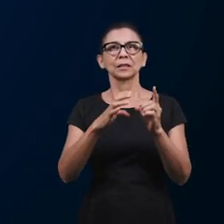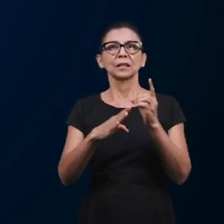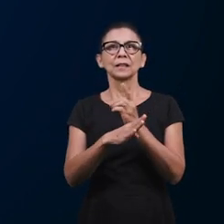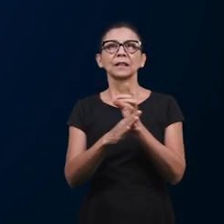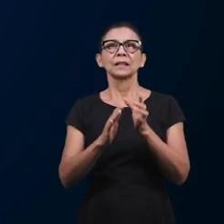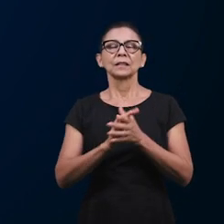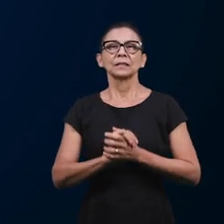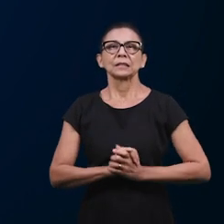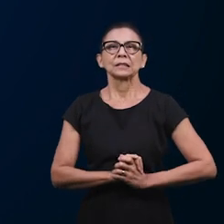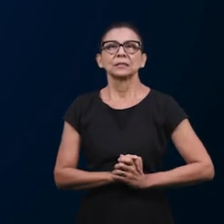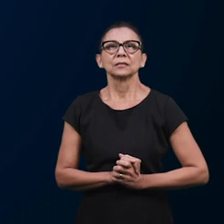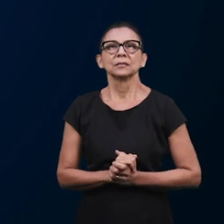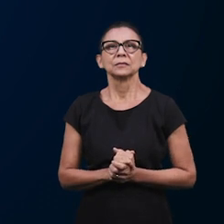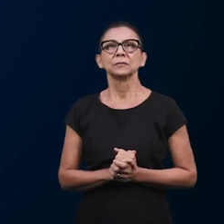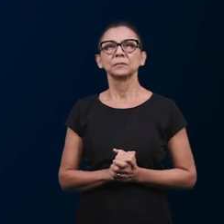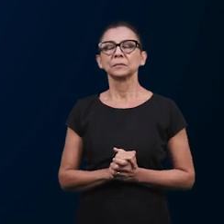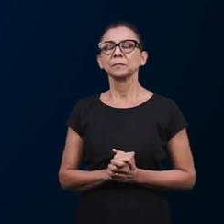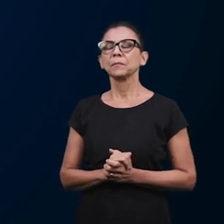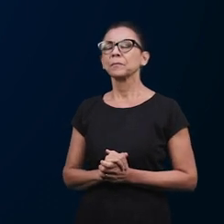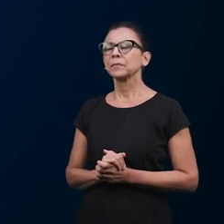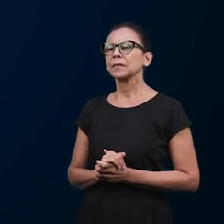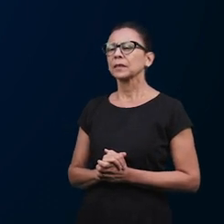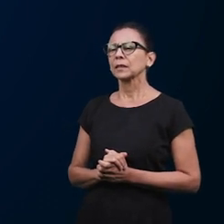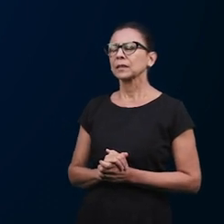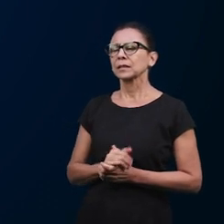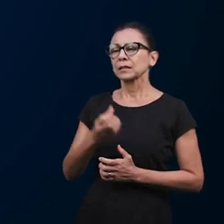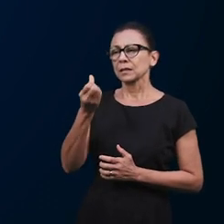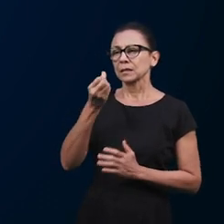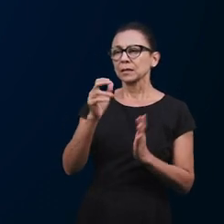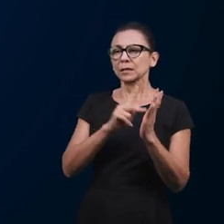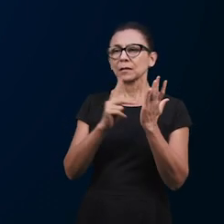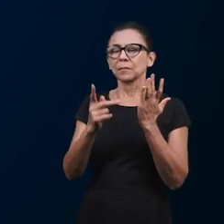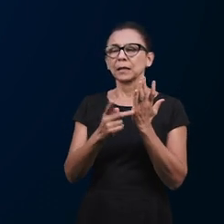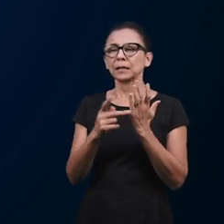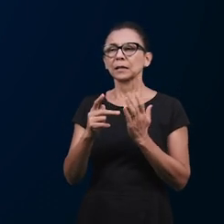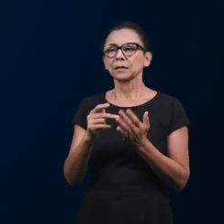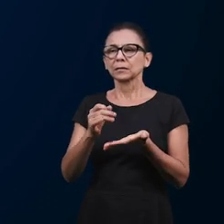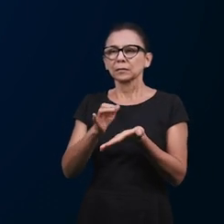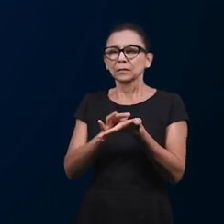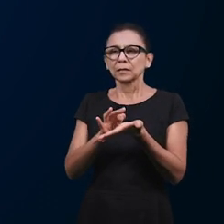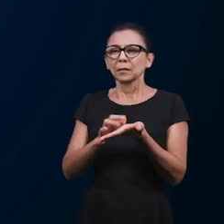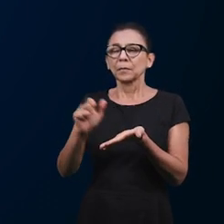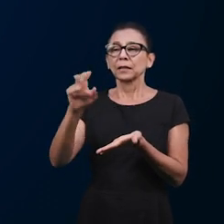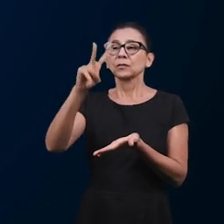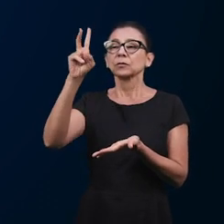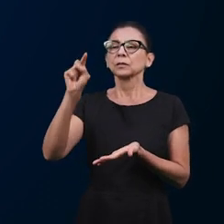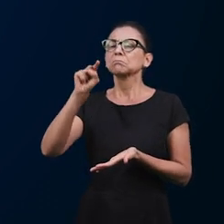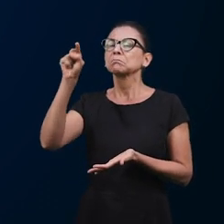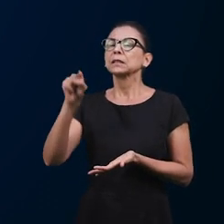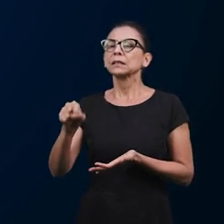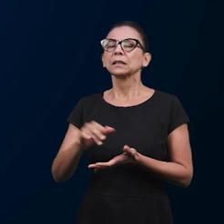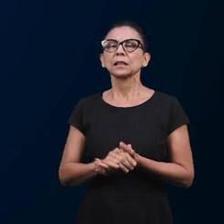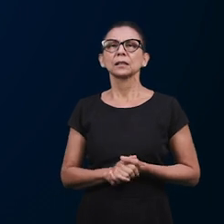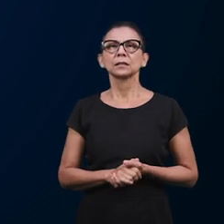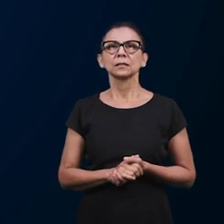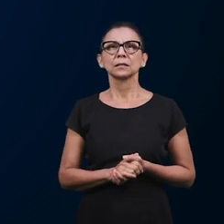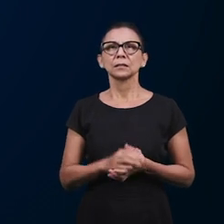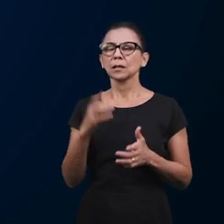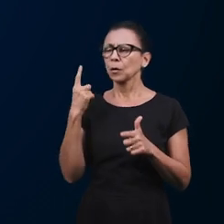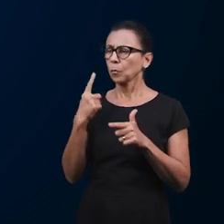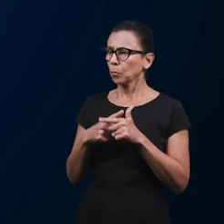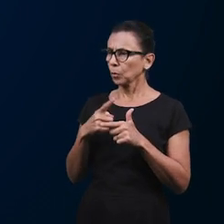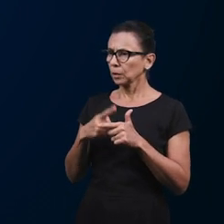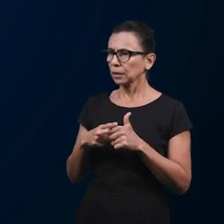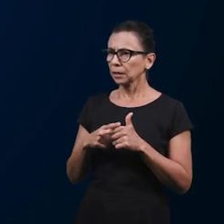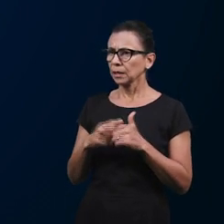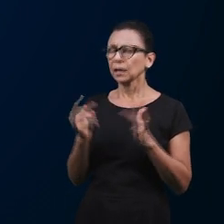Bíblica. João, na sexta parábola, quem é a pérola de grande valor? Jesus! Por que, João?